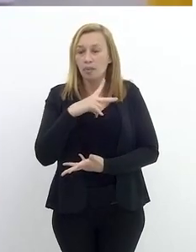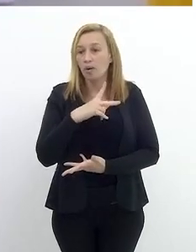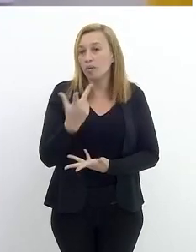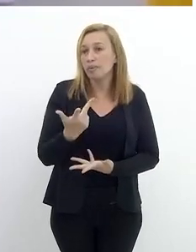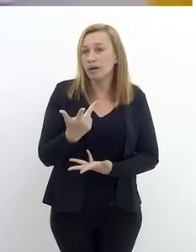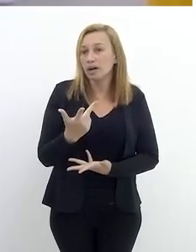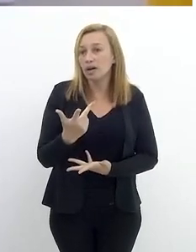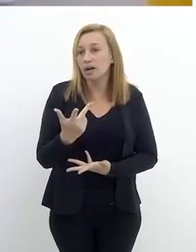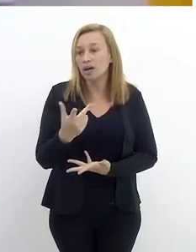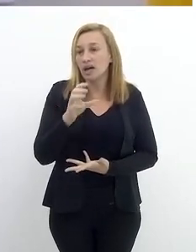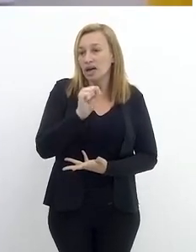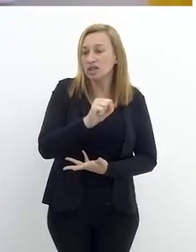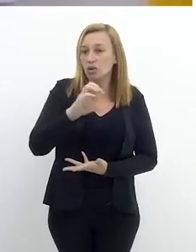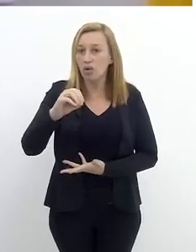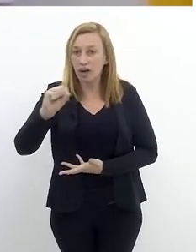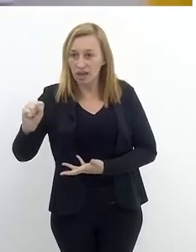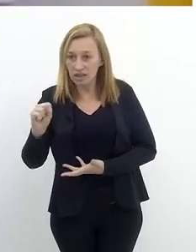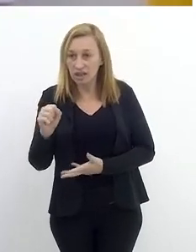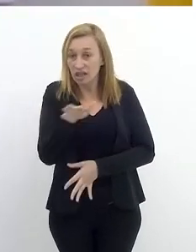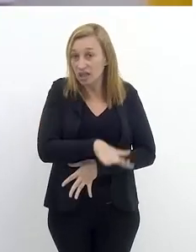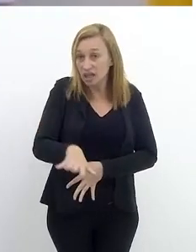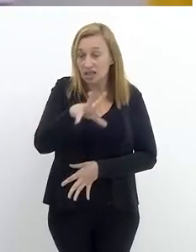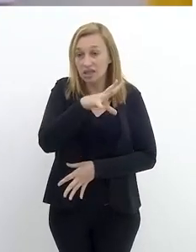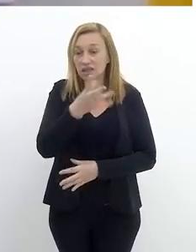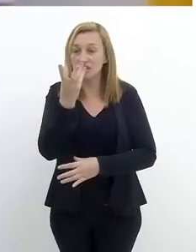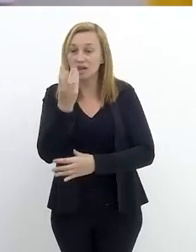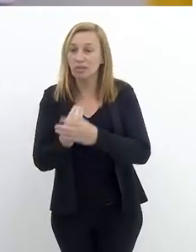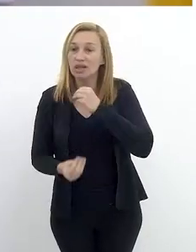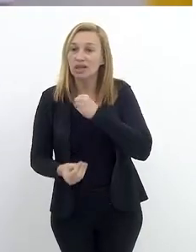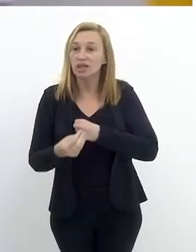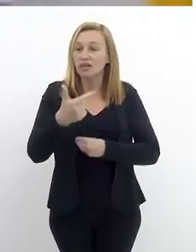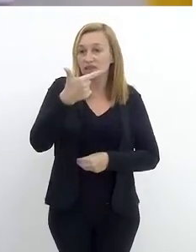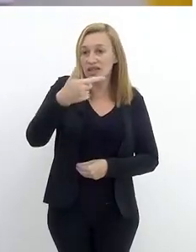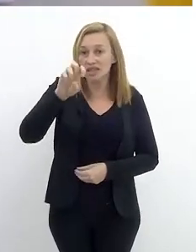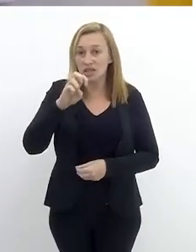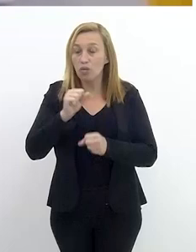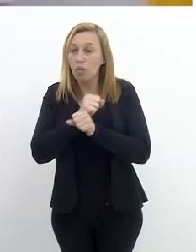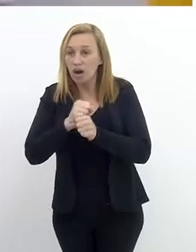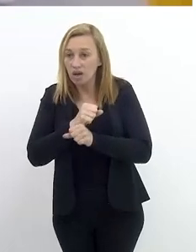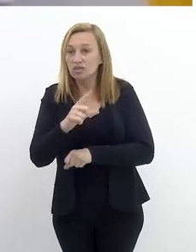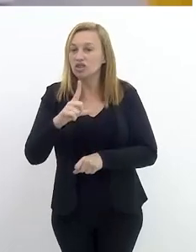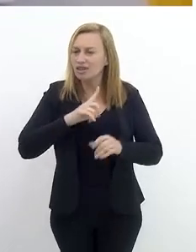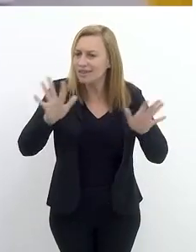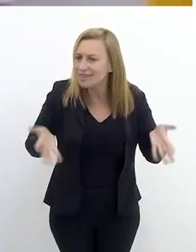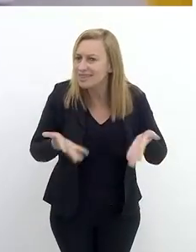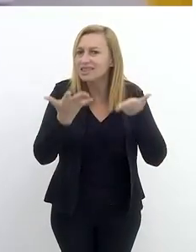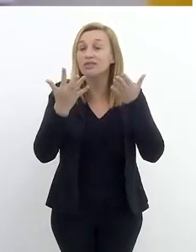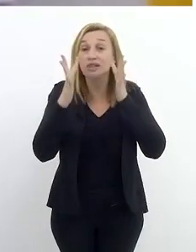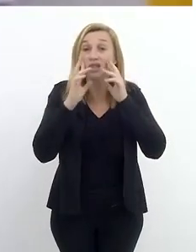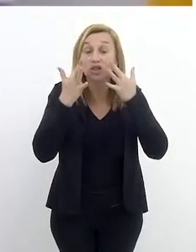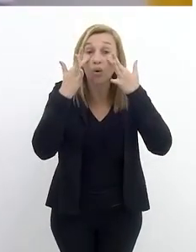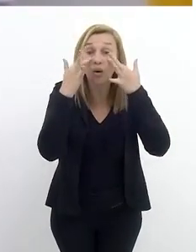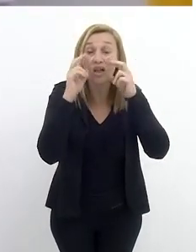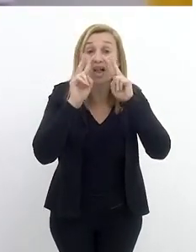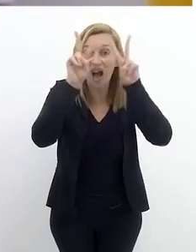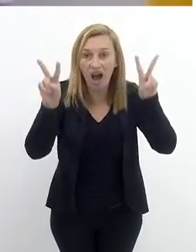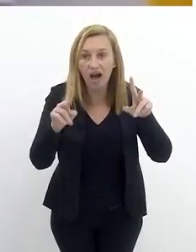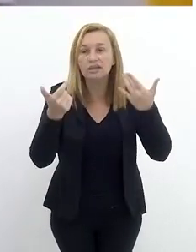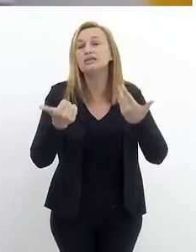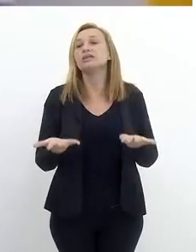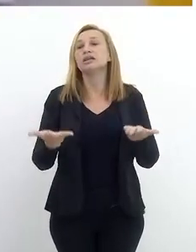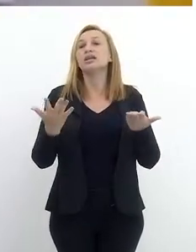fato de que o SOS Criança Desaparecida tem 25 anos significa que existem iniciativas, fazer esse olhar,